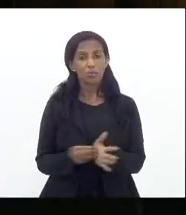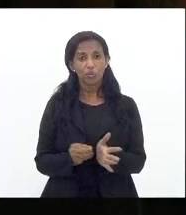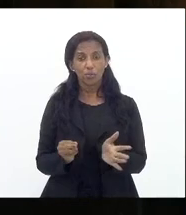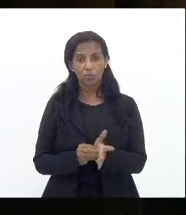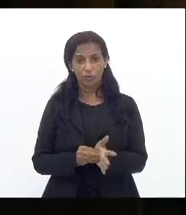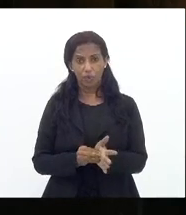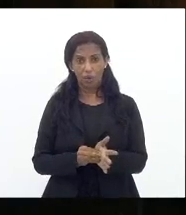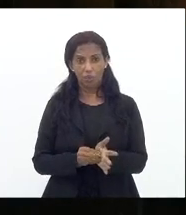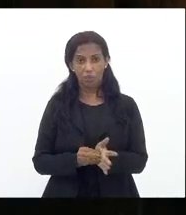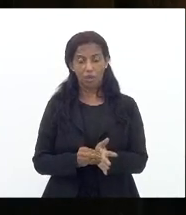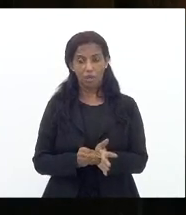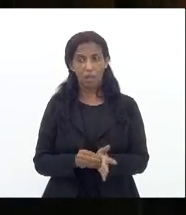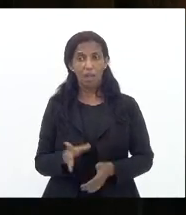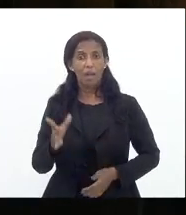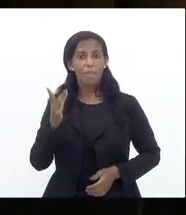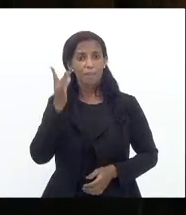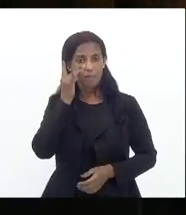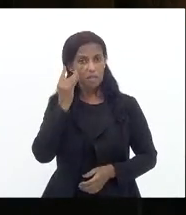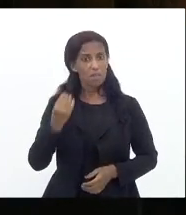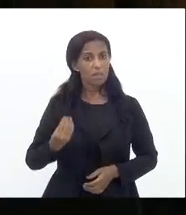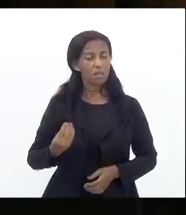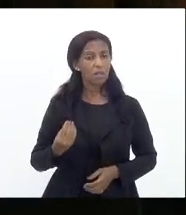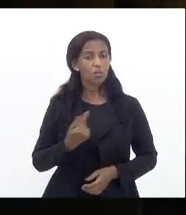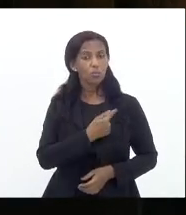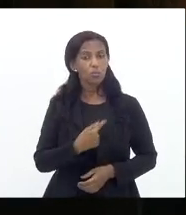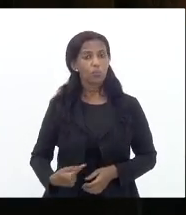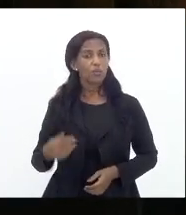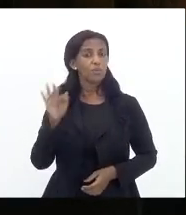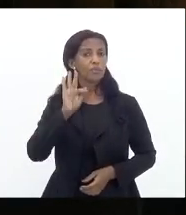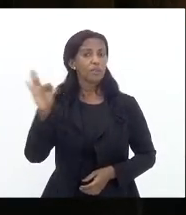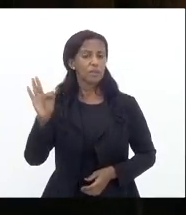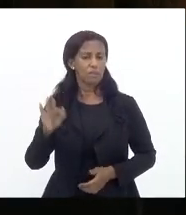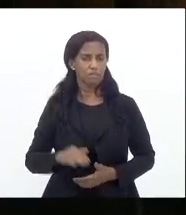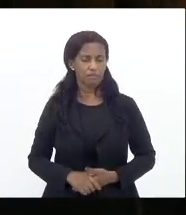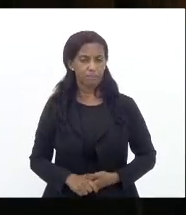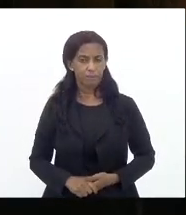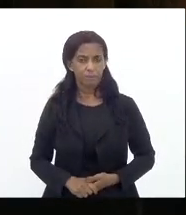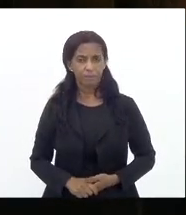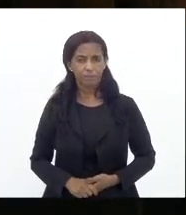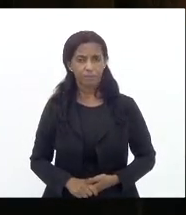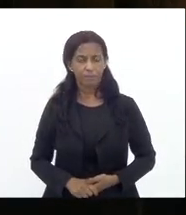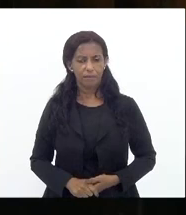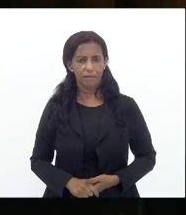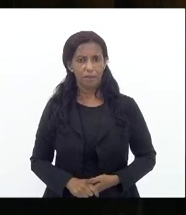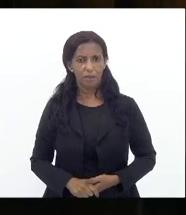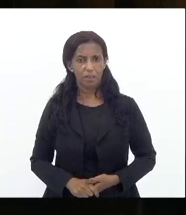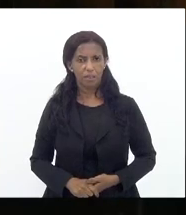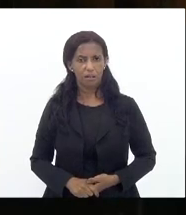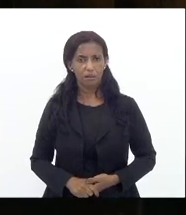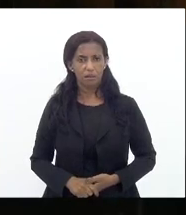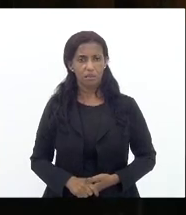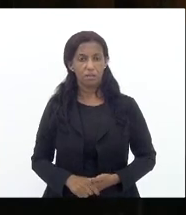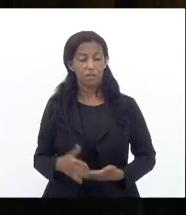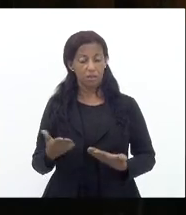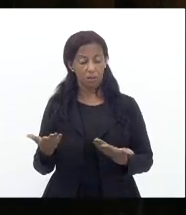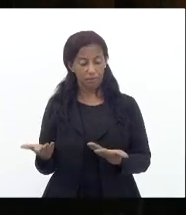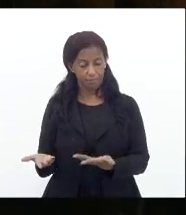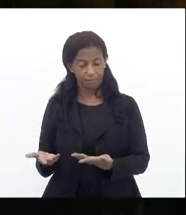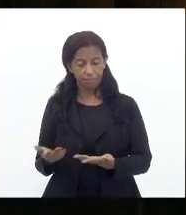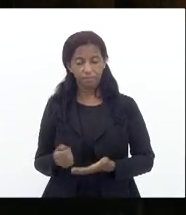a presença sim do governo federal e isso não